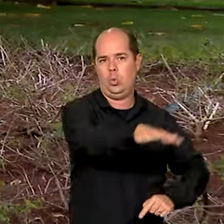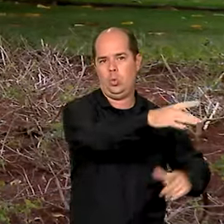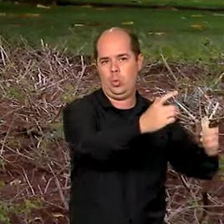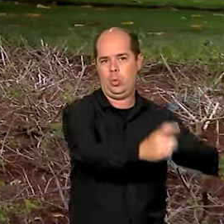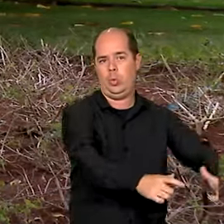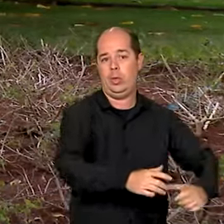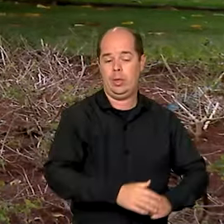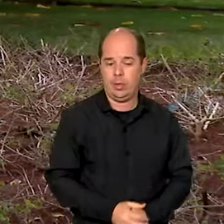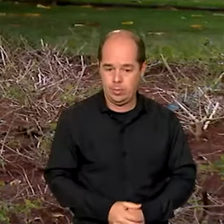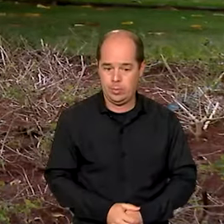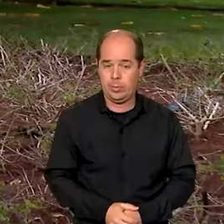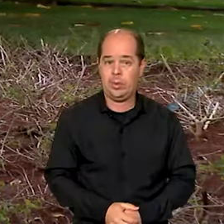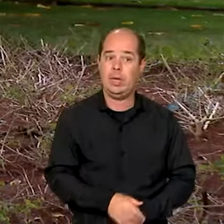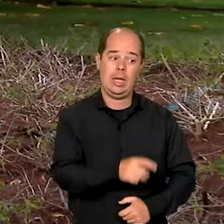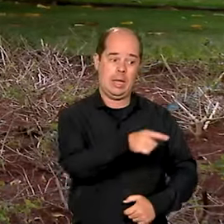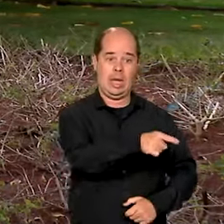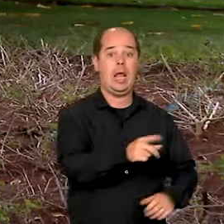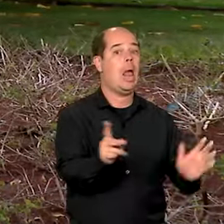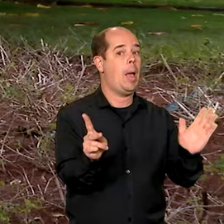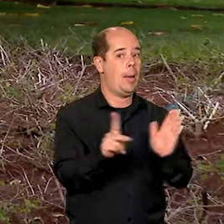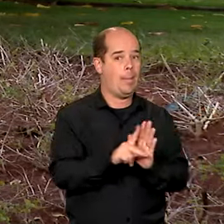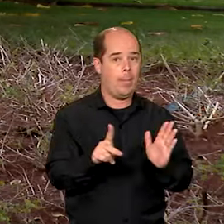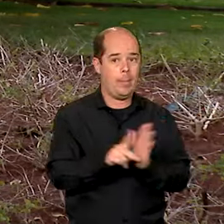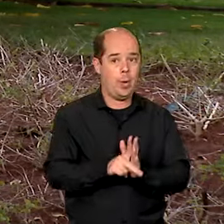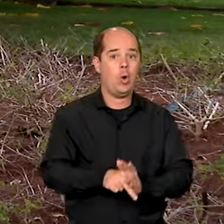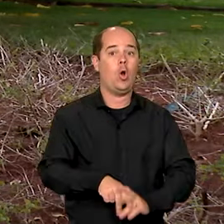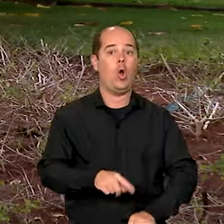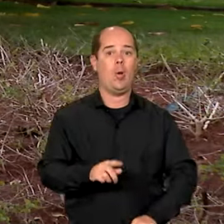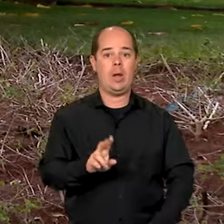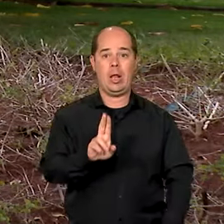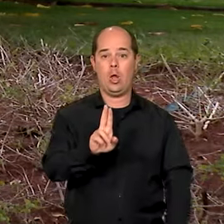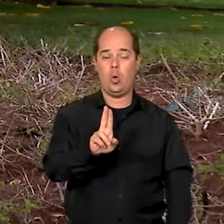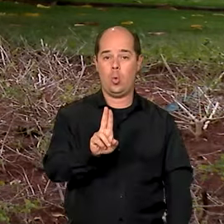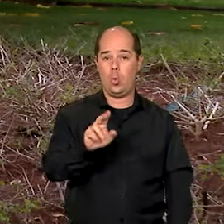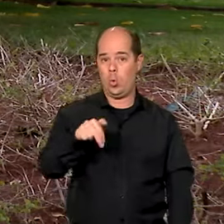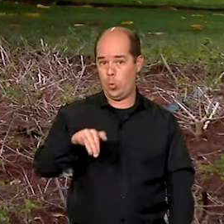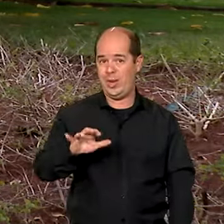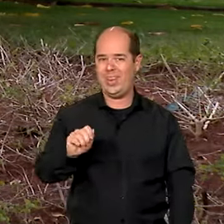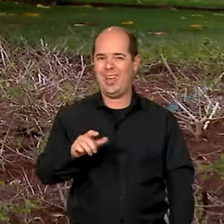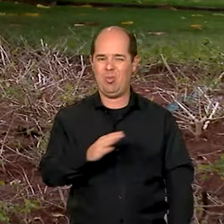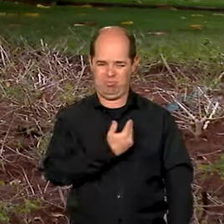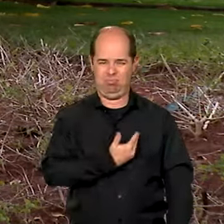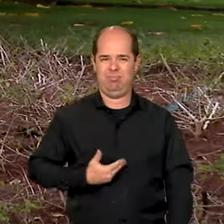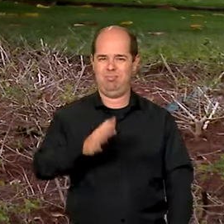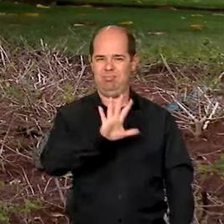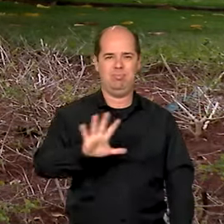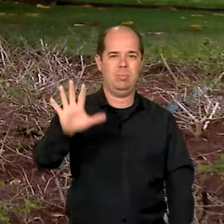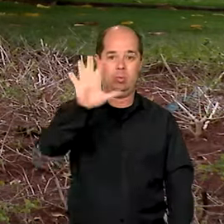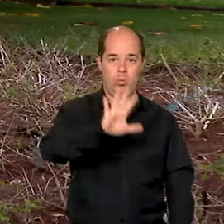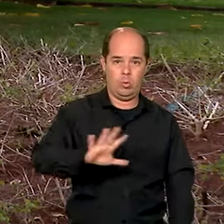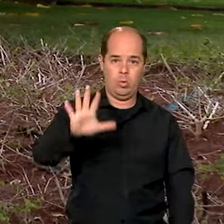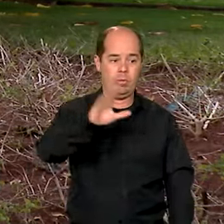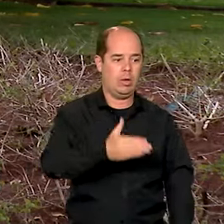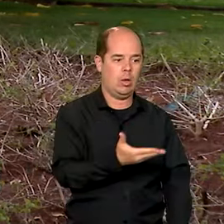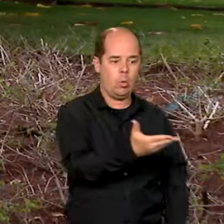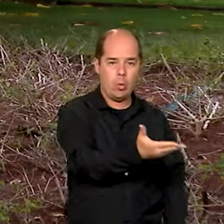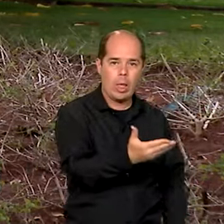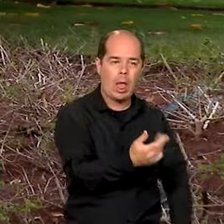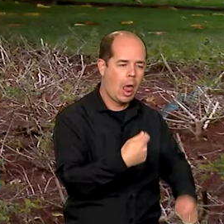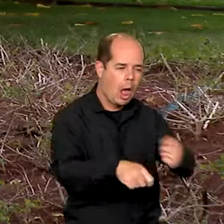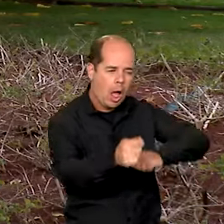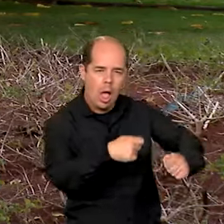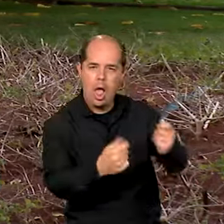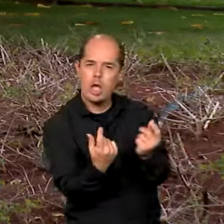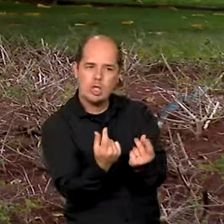na Amazonas pertencem à União. Sendo assim, a legislação veda qualquer tipo de aproveitamento econômico,